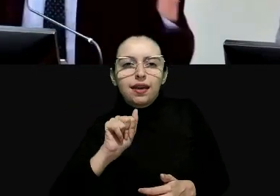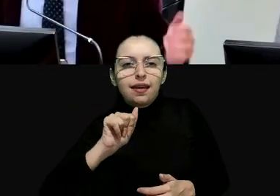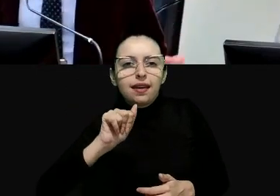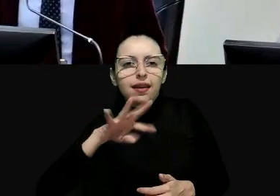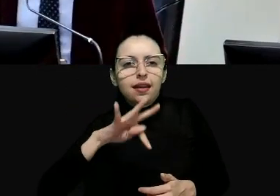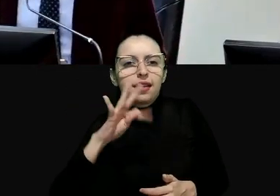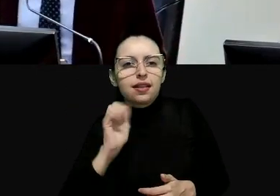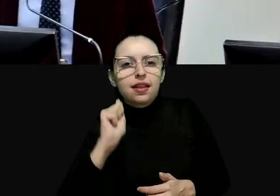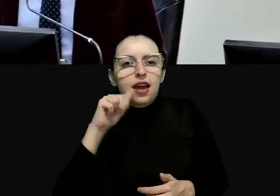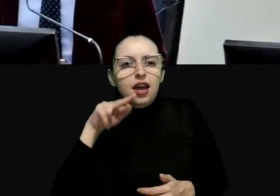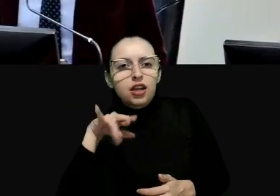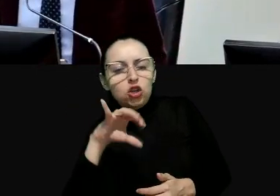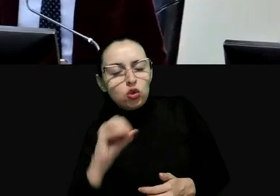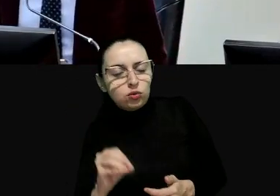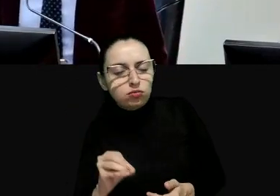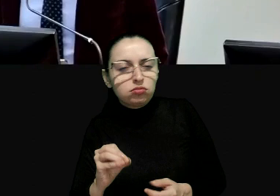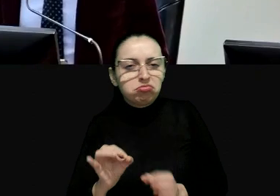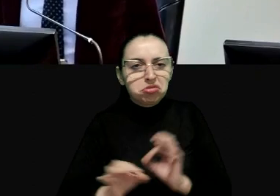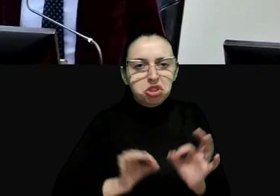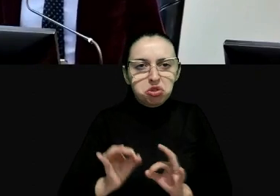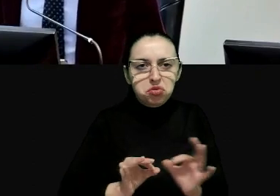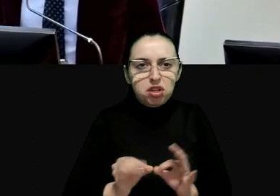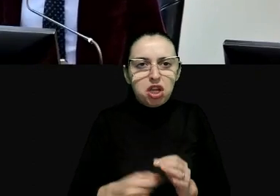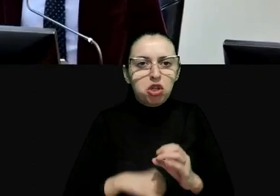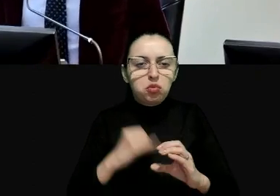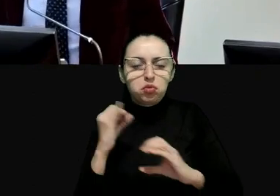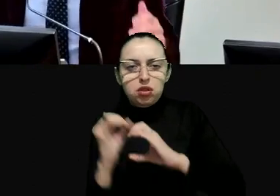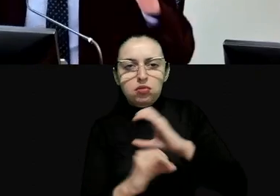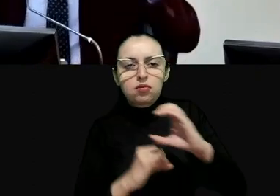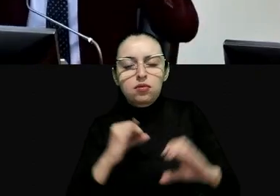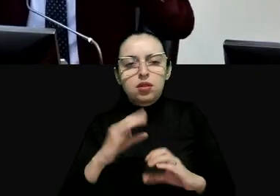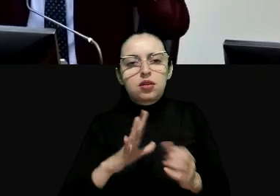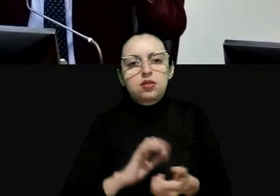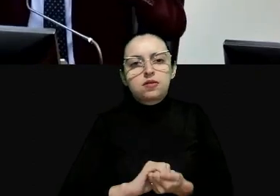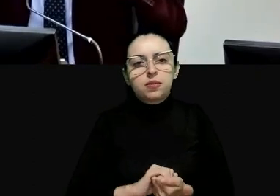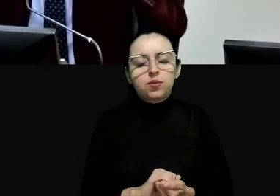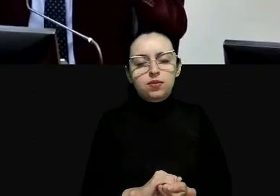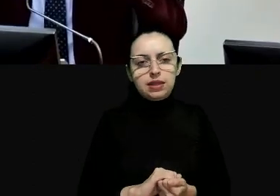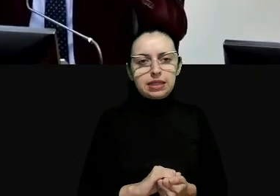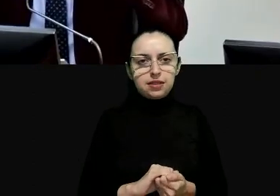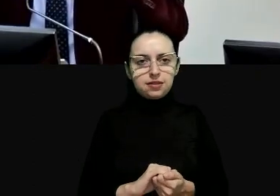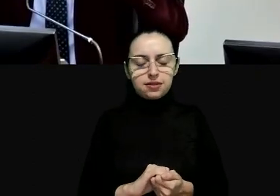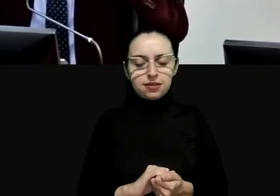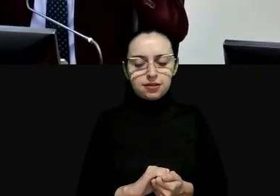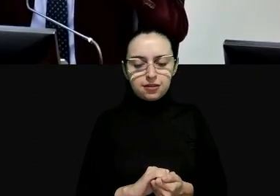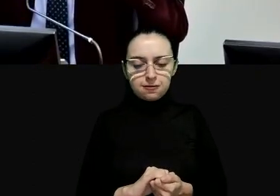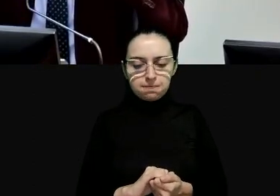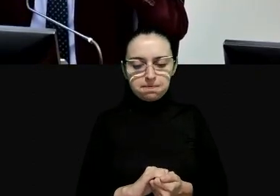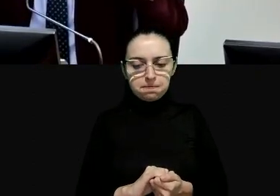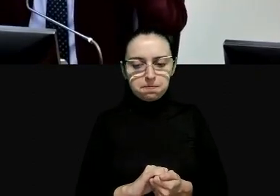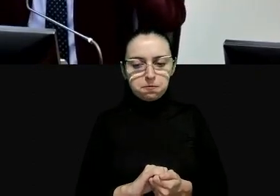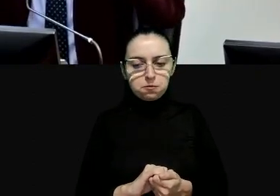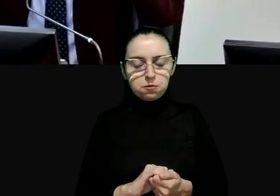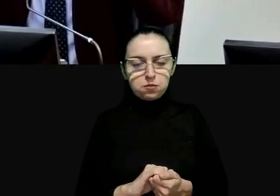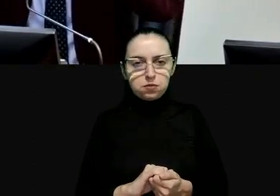instrumentos internacionais então os